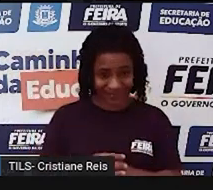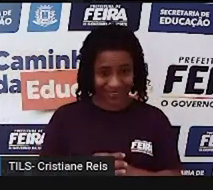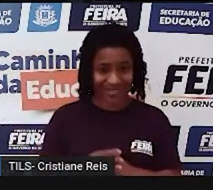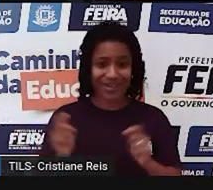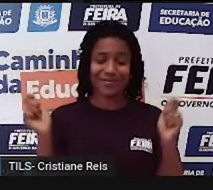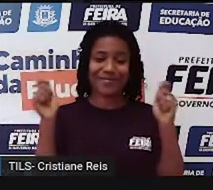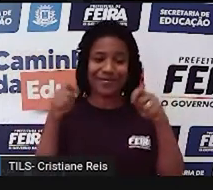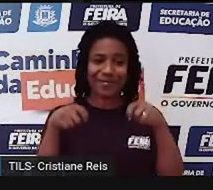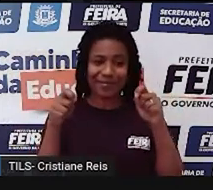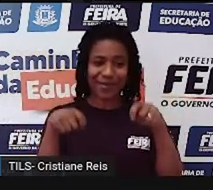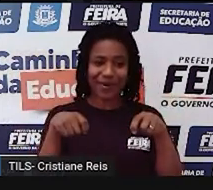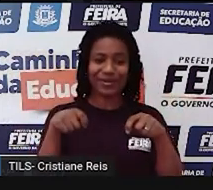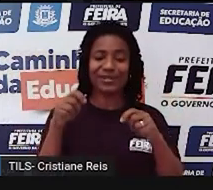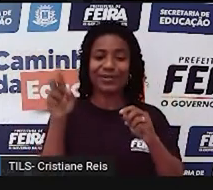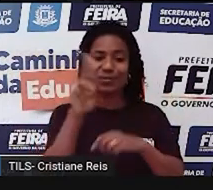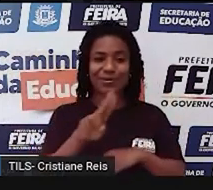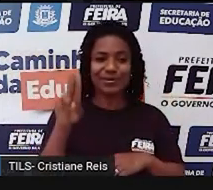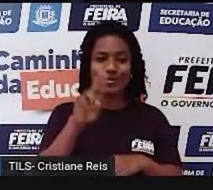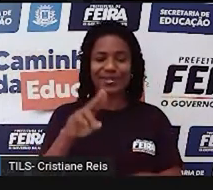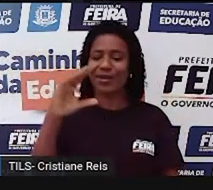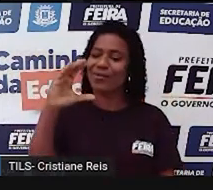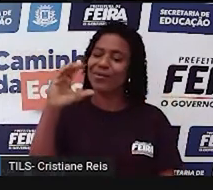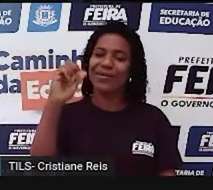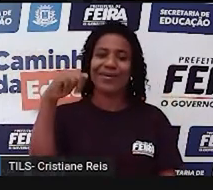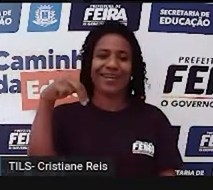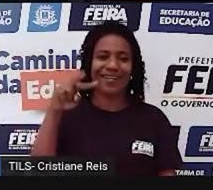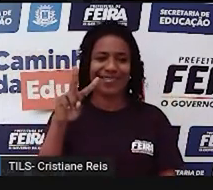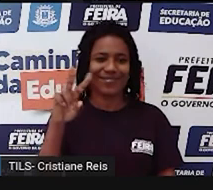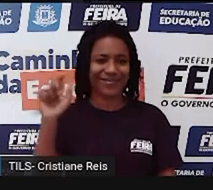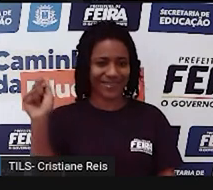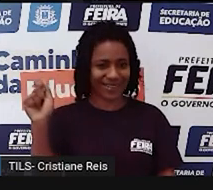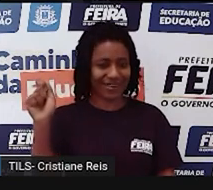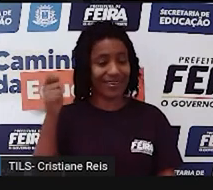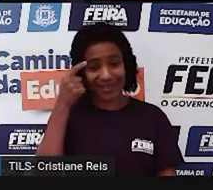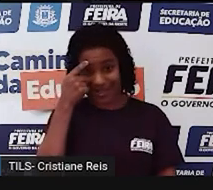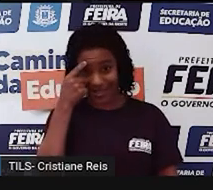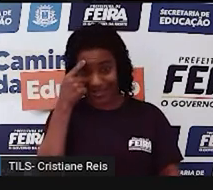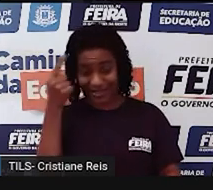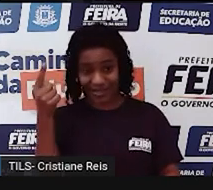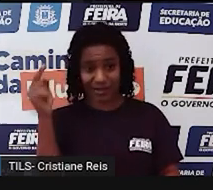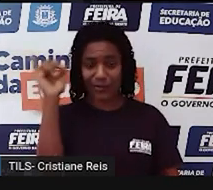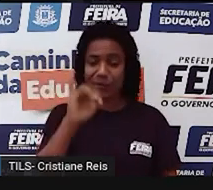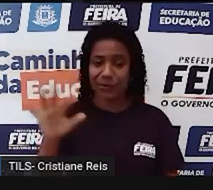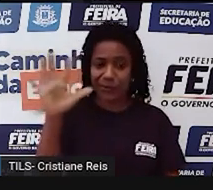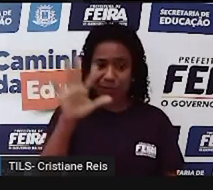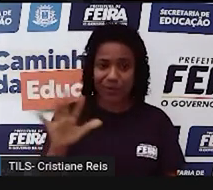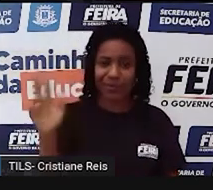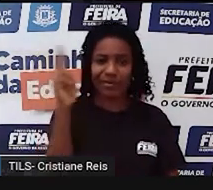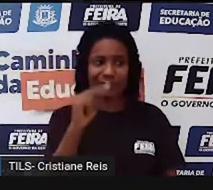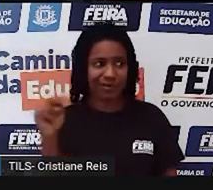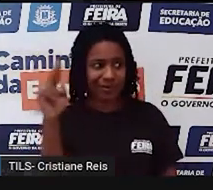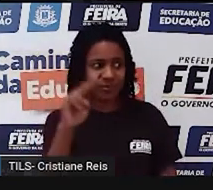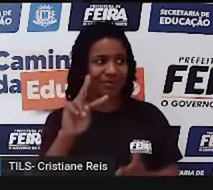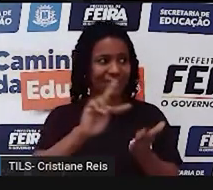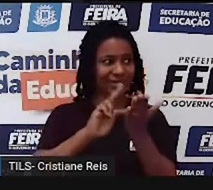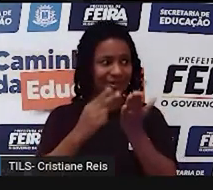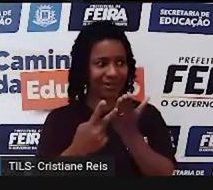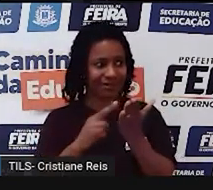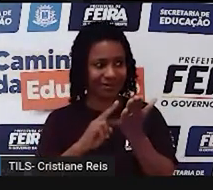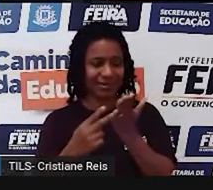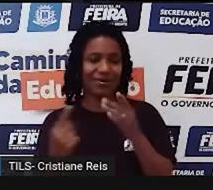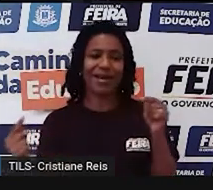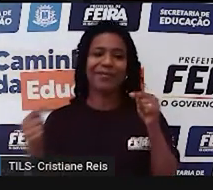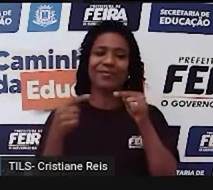principais ideias do filme e sua compreensão. Utilizando imagens, bem como palavras e ou expressões em